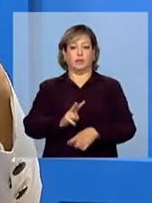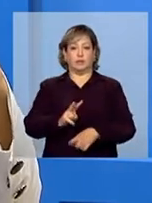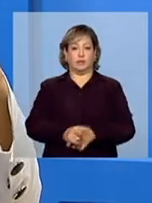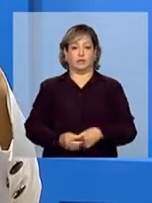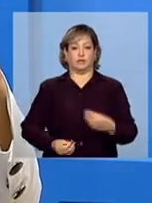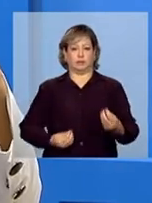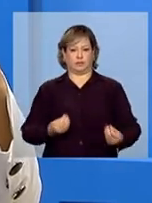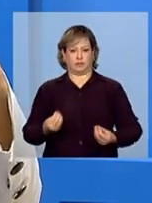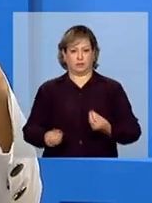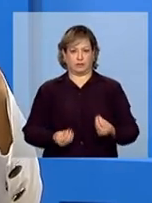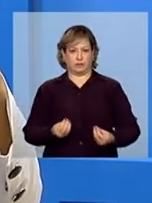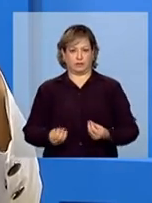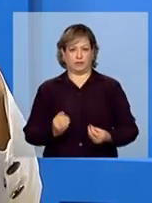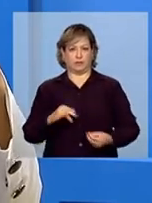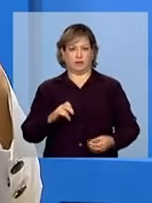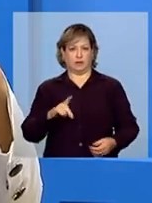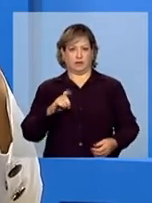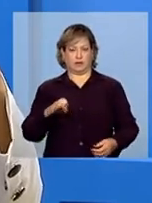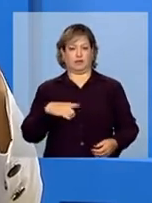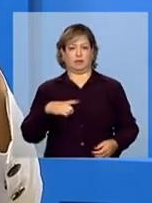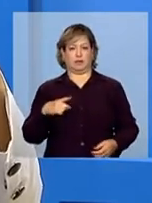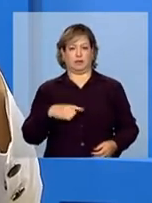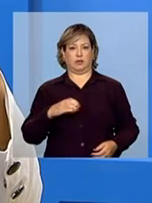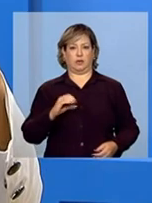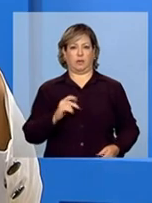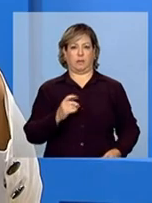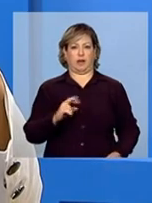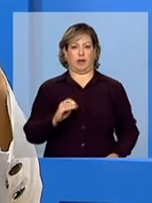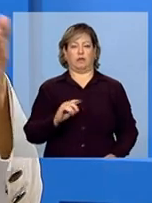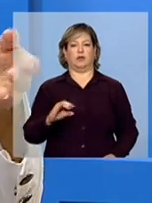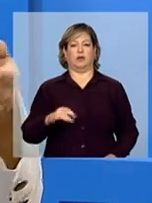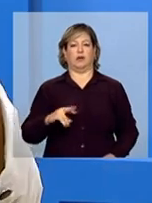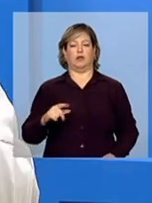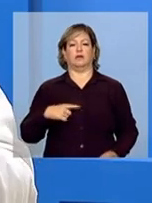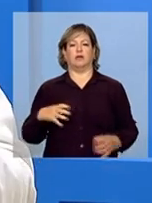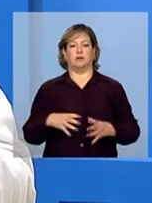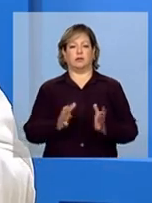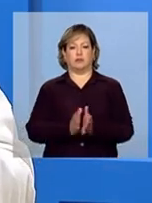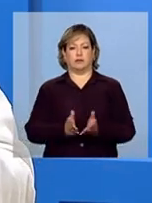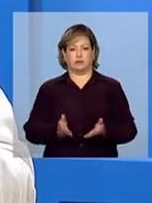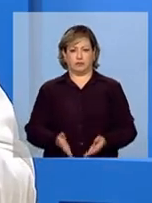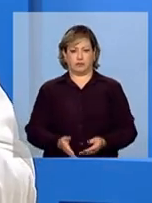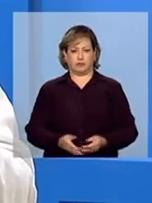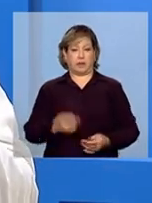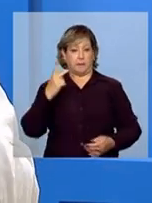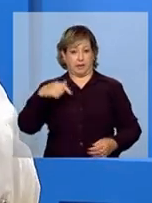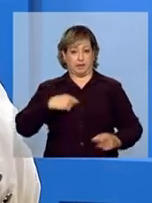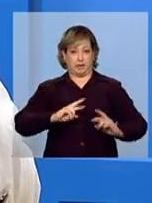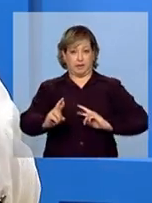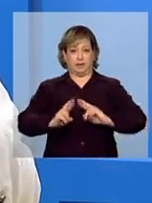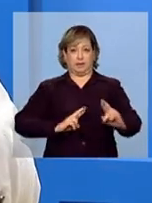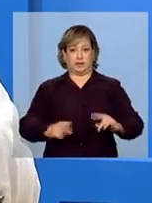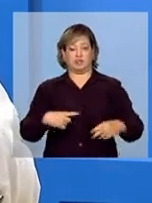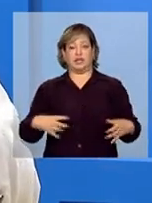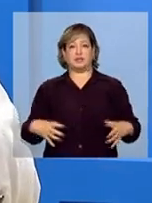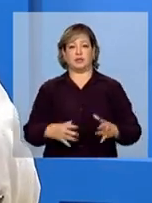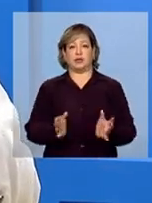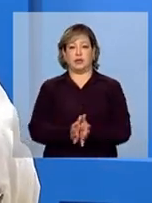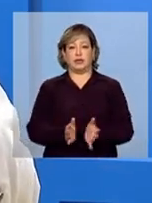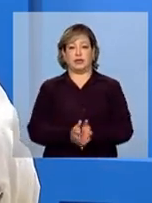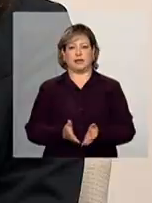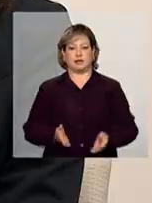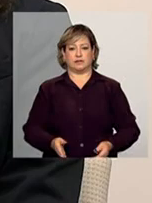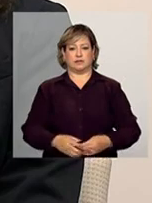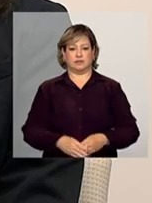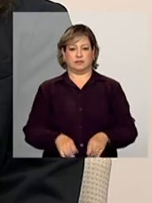instrução operacional e acompanhamento da assistência social. Para respondê-las, Bruna Dávila de Araújo Andrade,